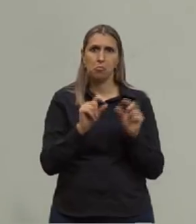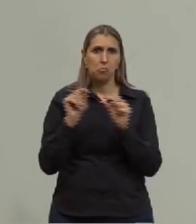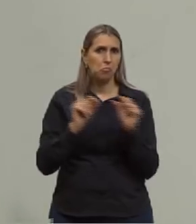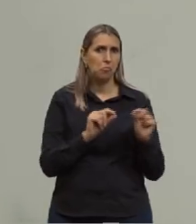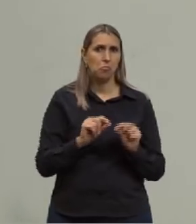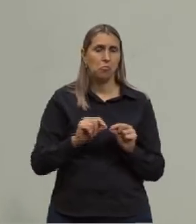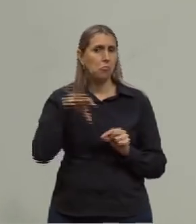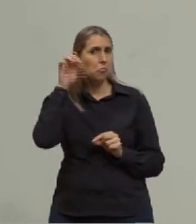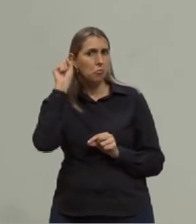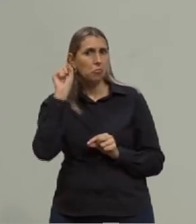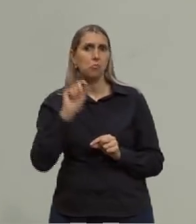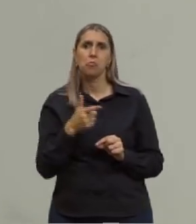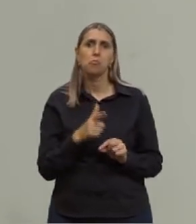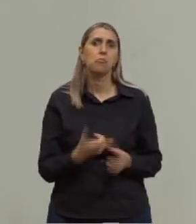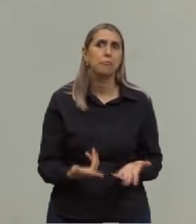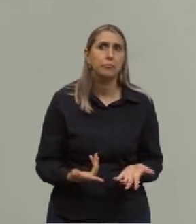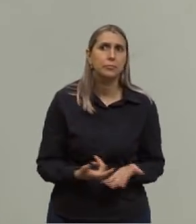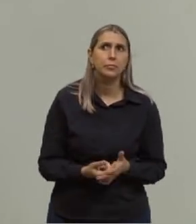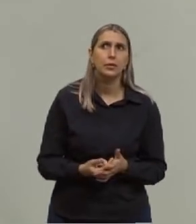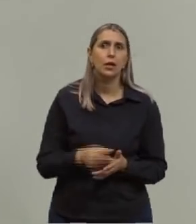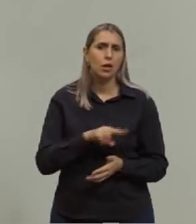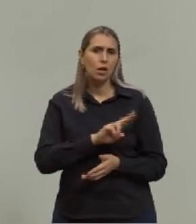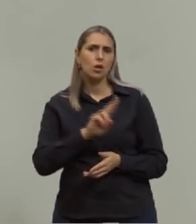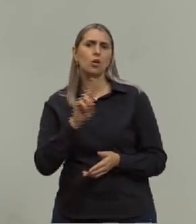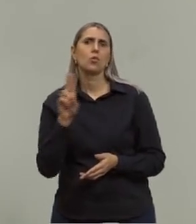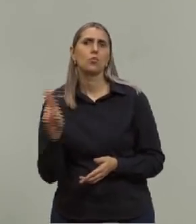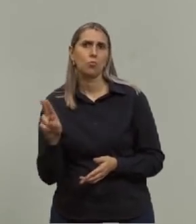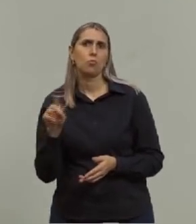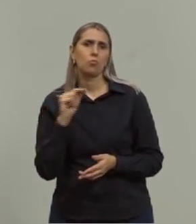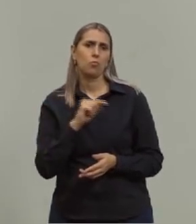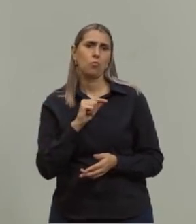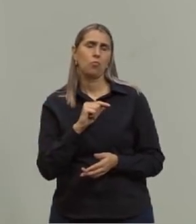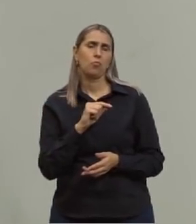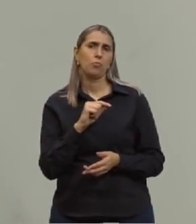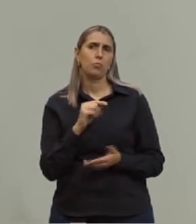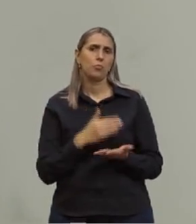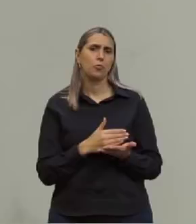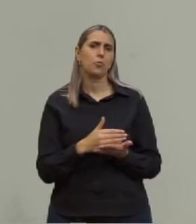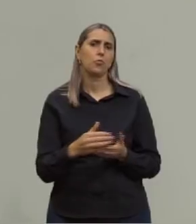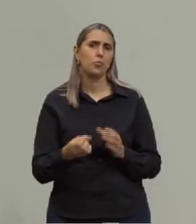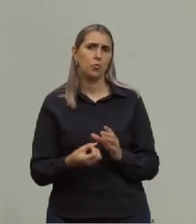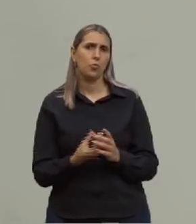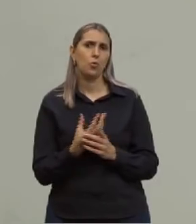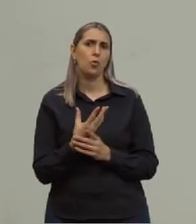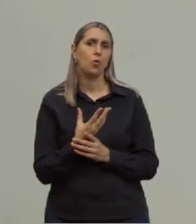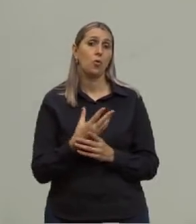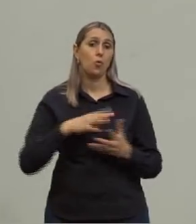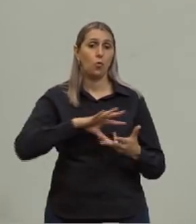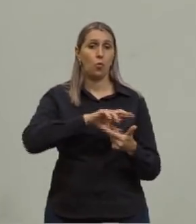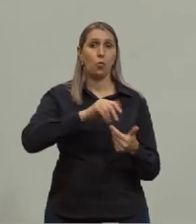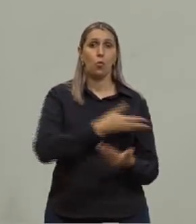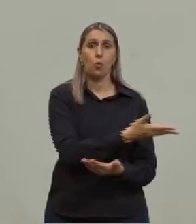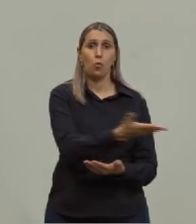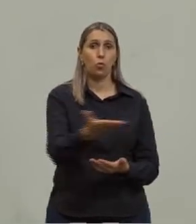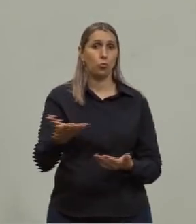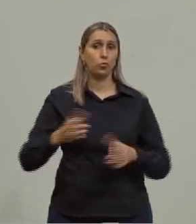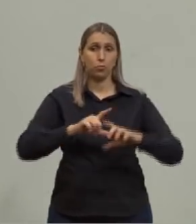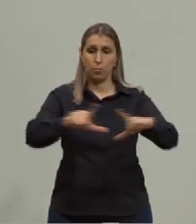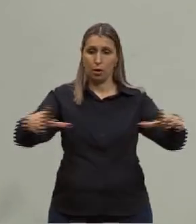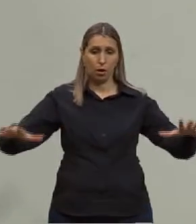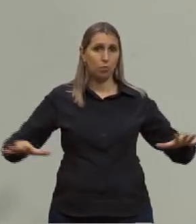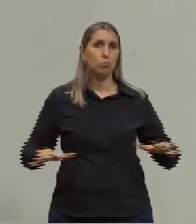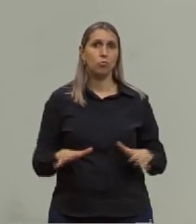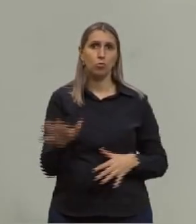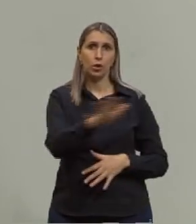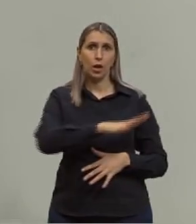som, por exemplo, né? Então é um nome que é dado para o início do surgimento do universo, do espaço, né?